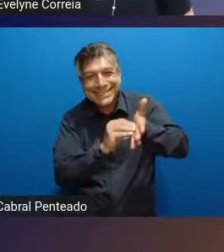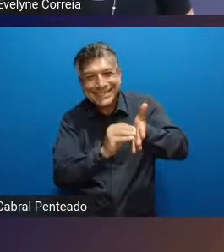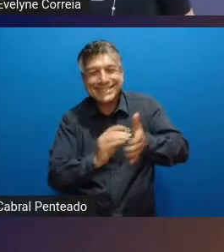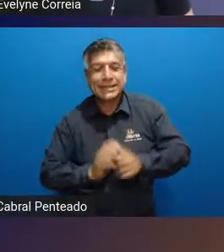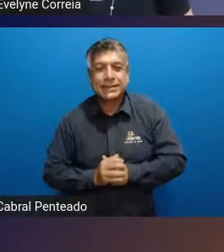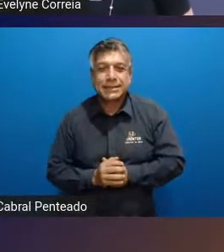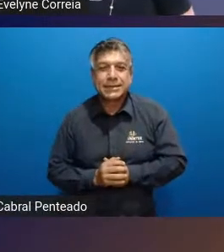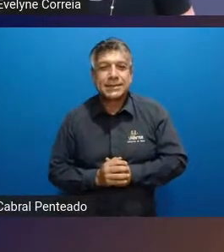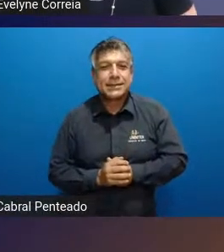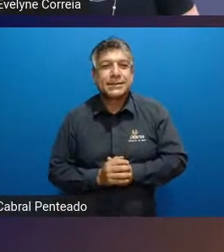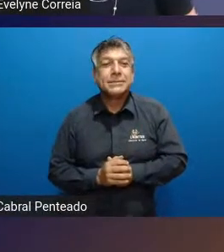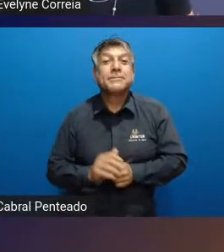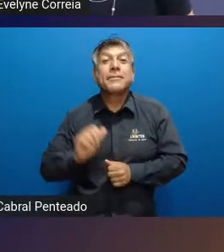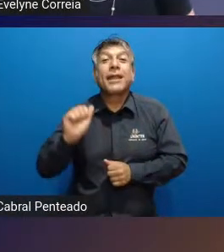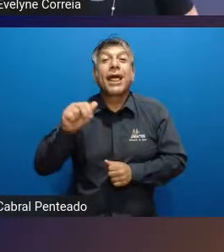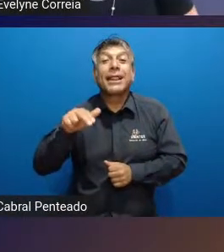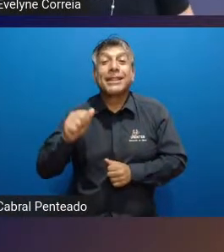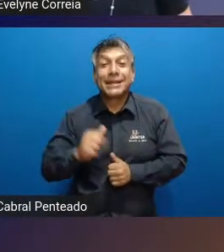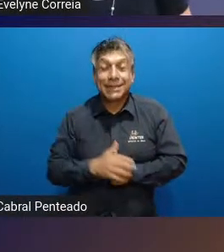Ana, por favor.